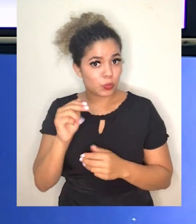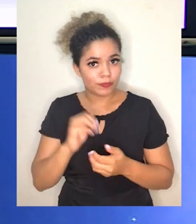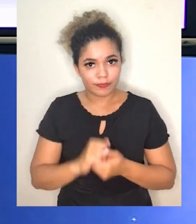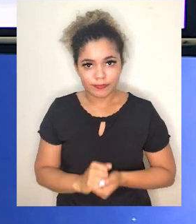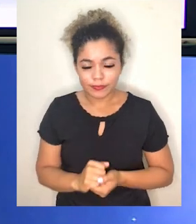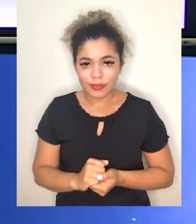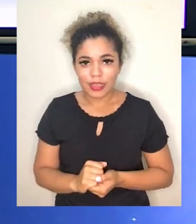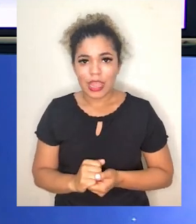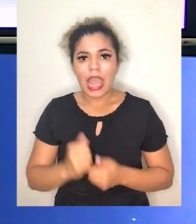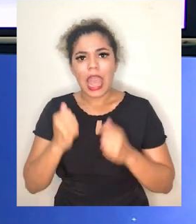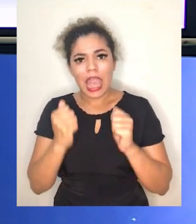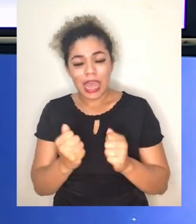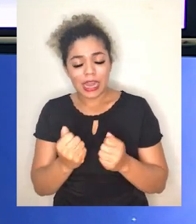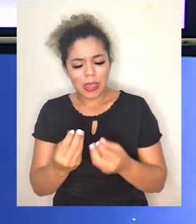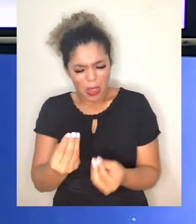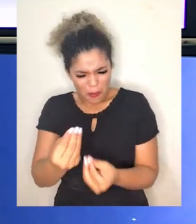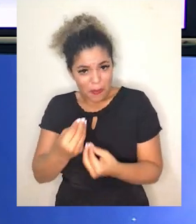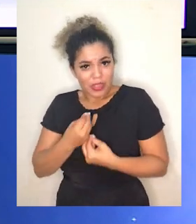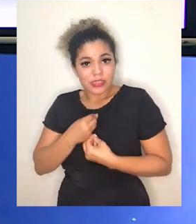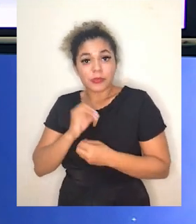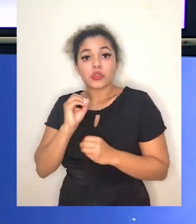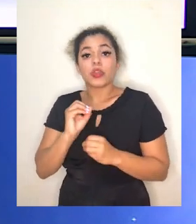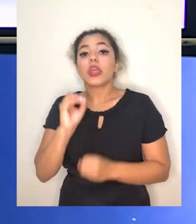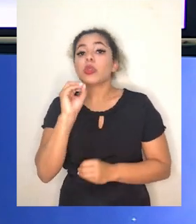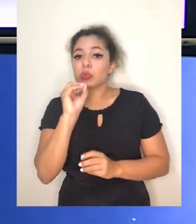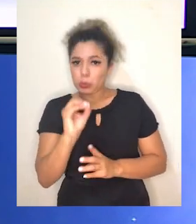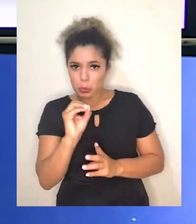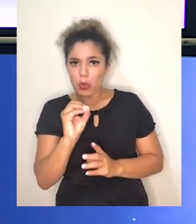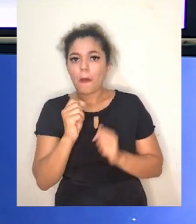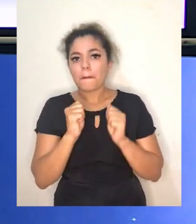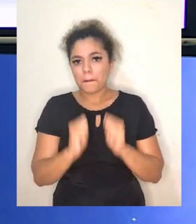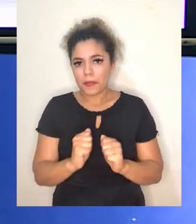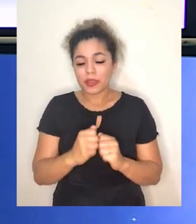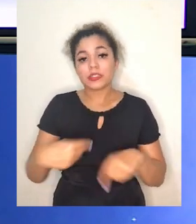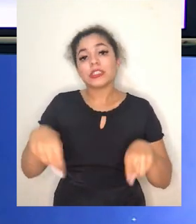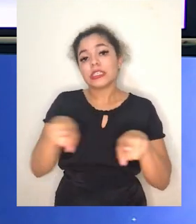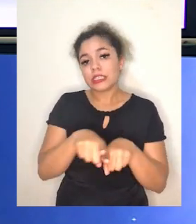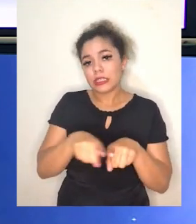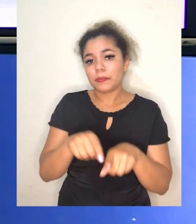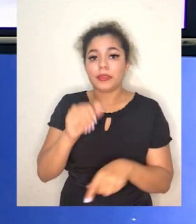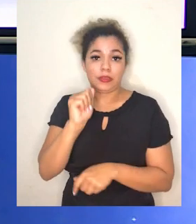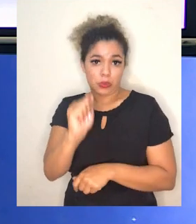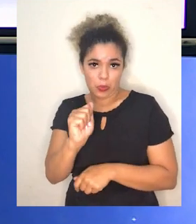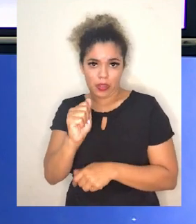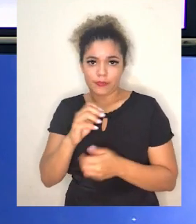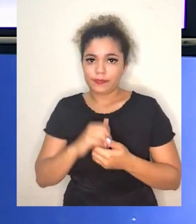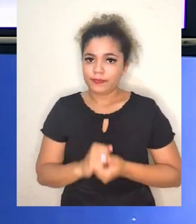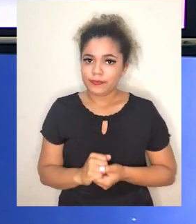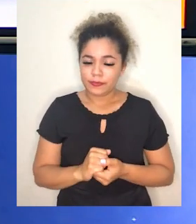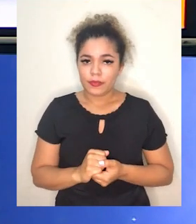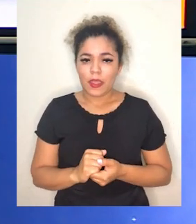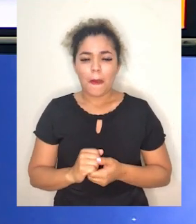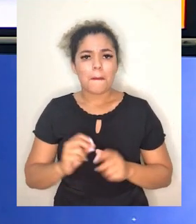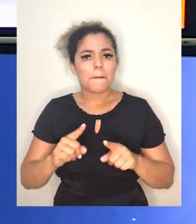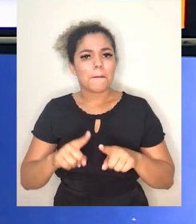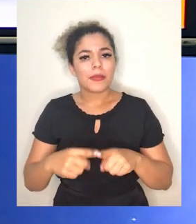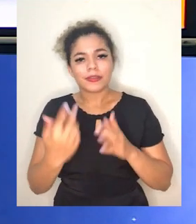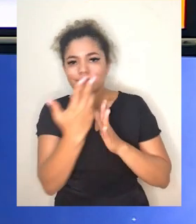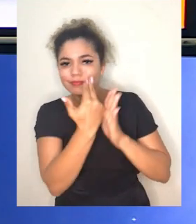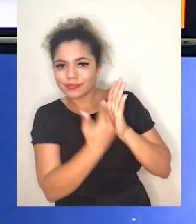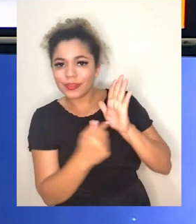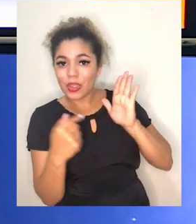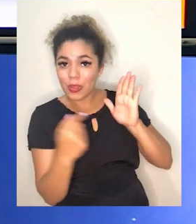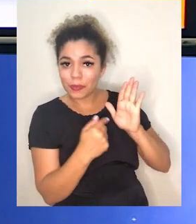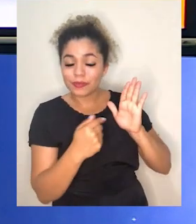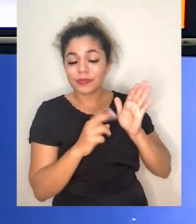Elas podem receber do tipo O e também do tipo A. Mais uma imagem. Aqui